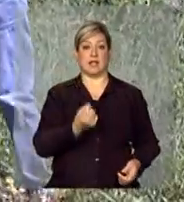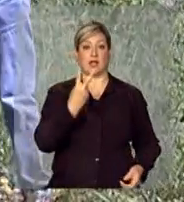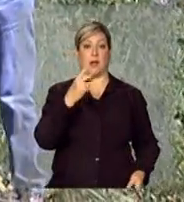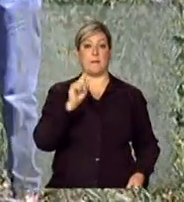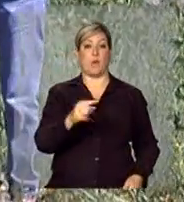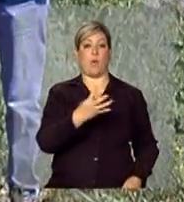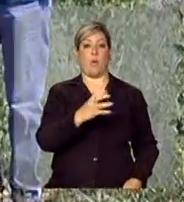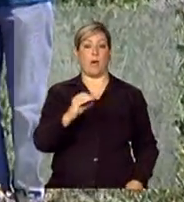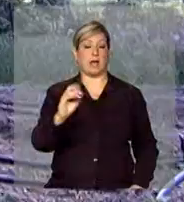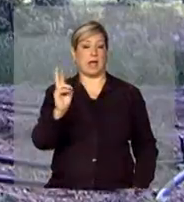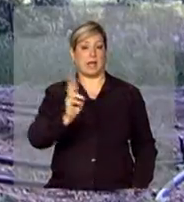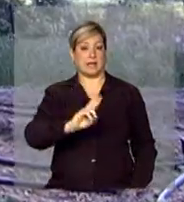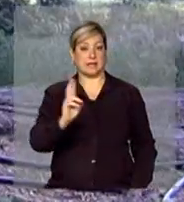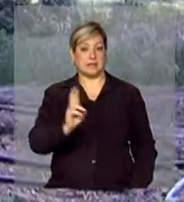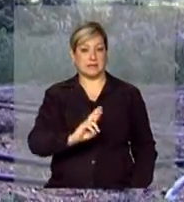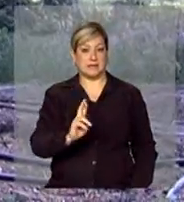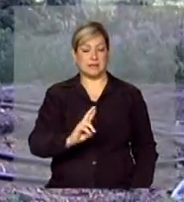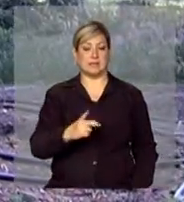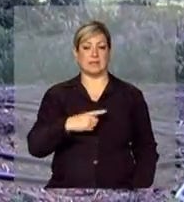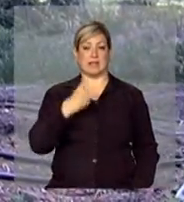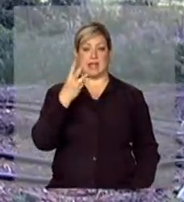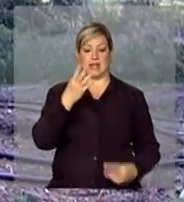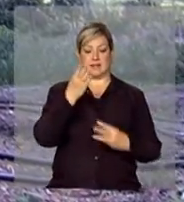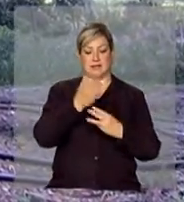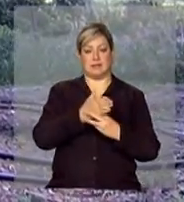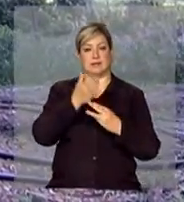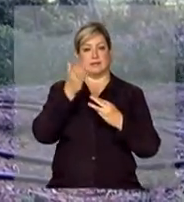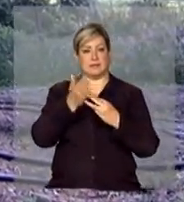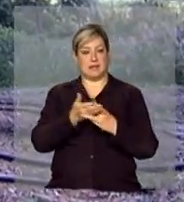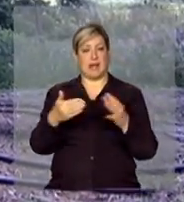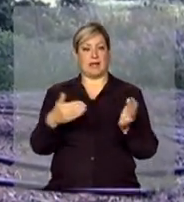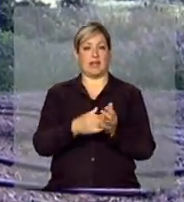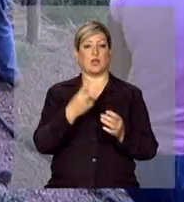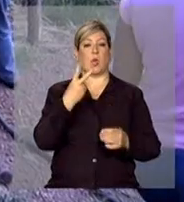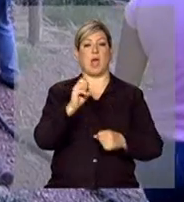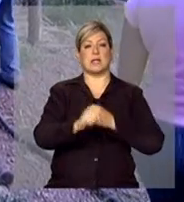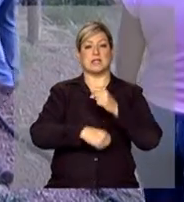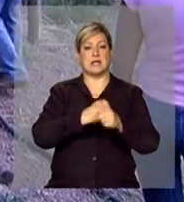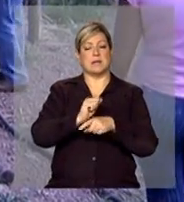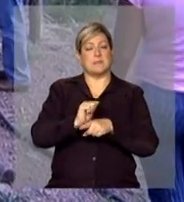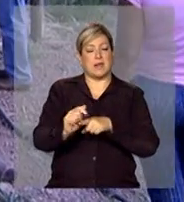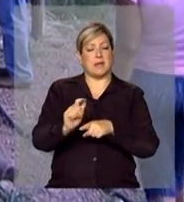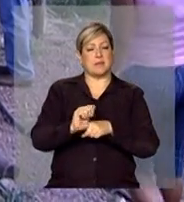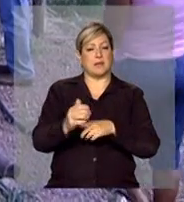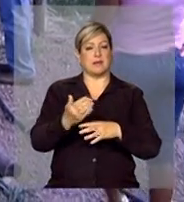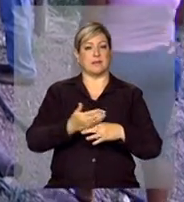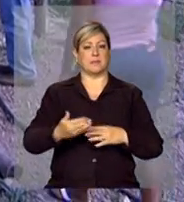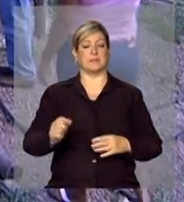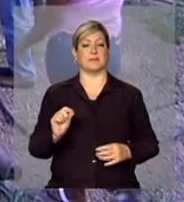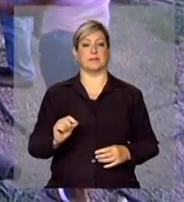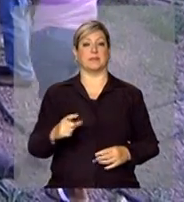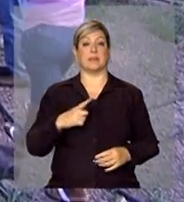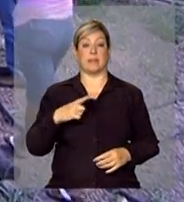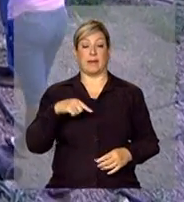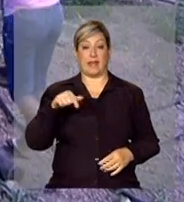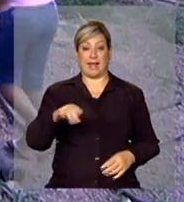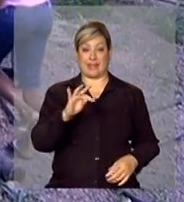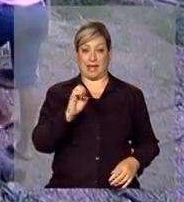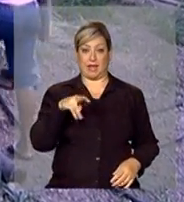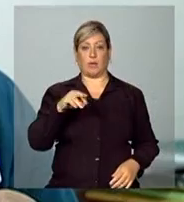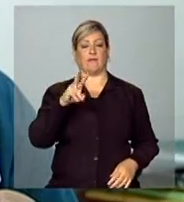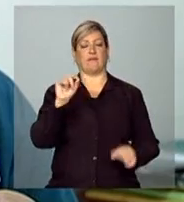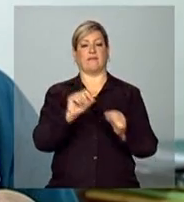.400,00 em três parcelas até dois anos. Os técnicos da EMATER vão fazer o